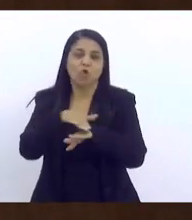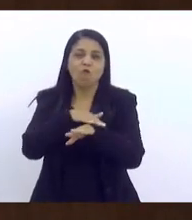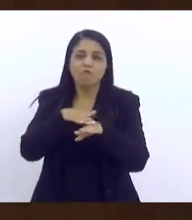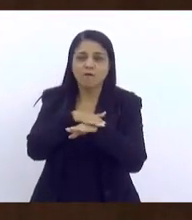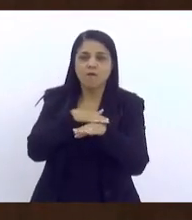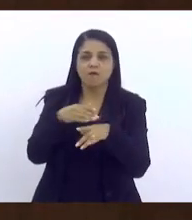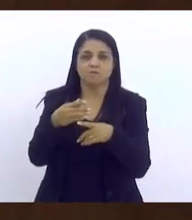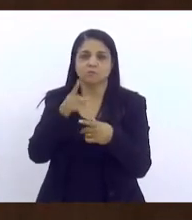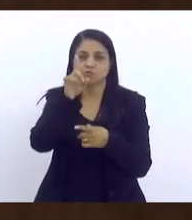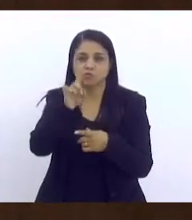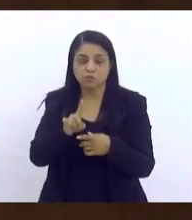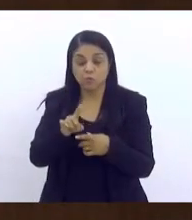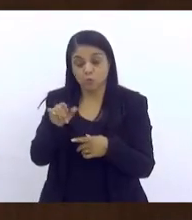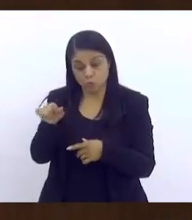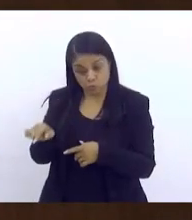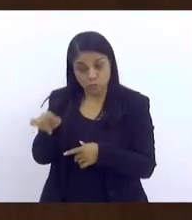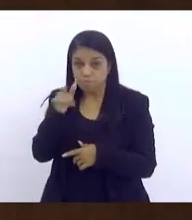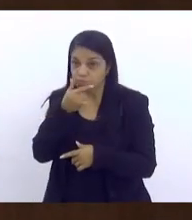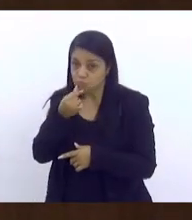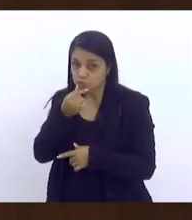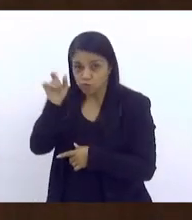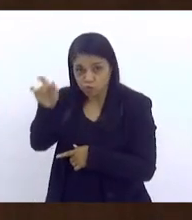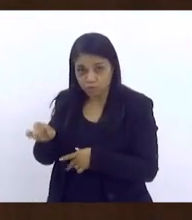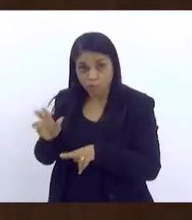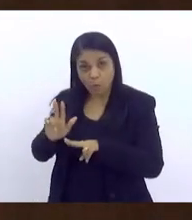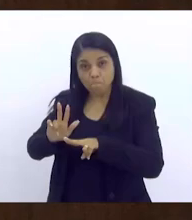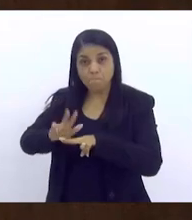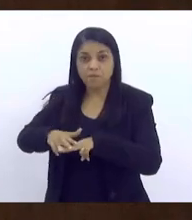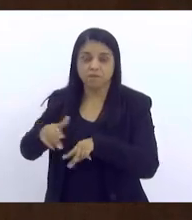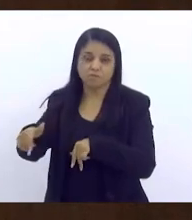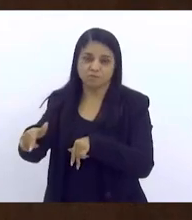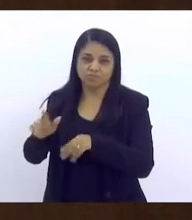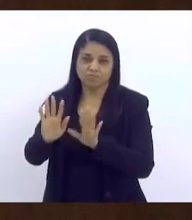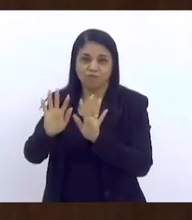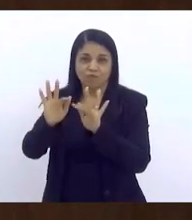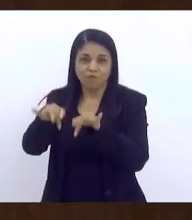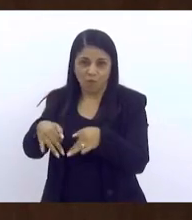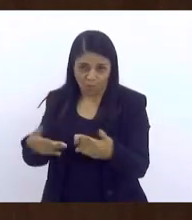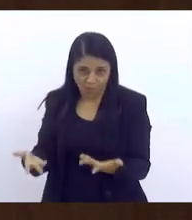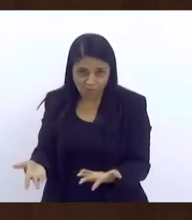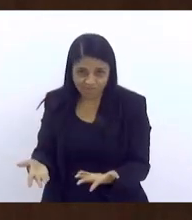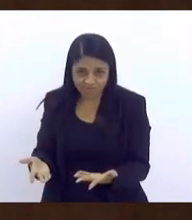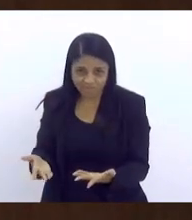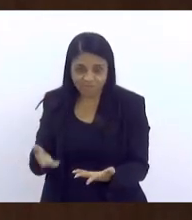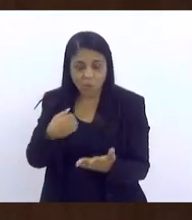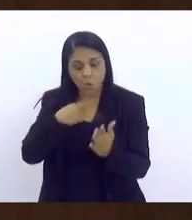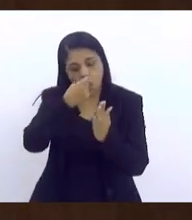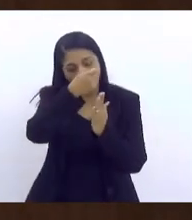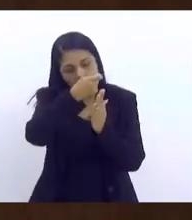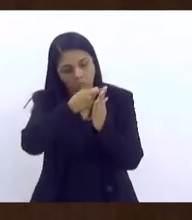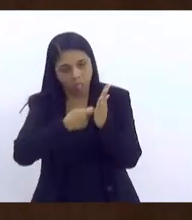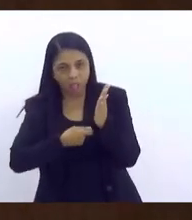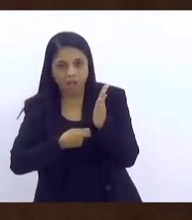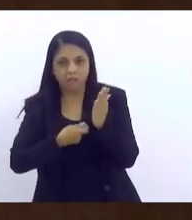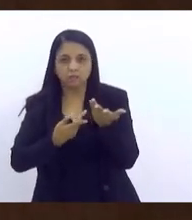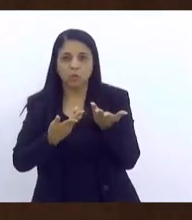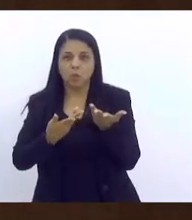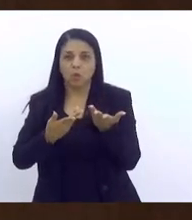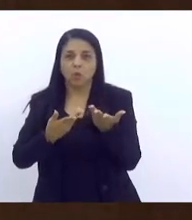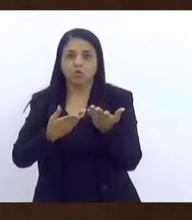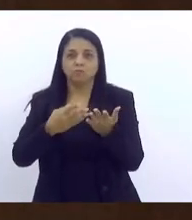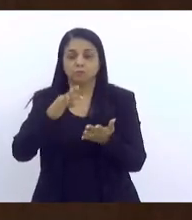acabou, esse menino acabou que foi preso. No final, eu estava fazendo o meu relatório para o meu